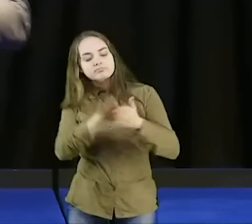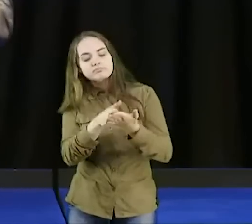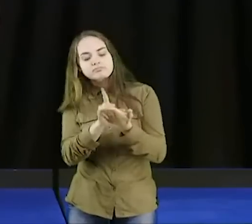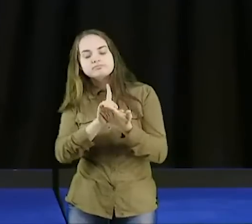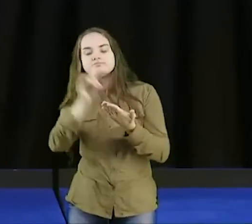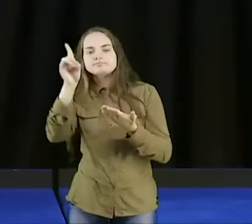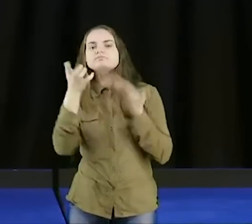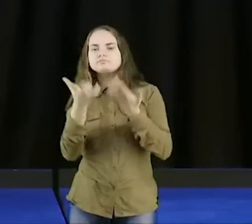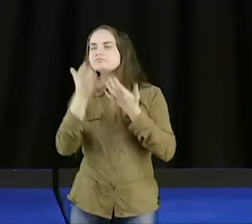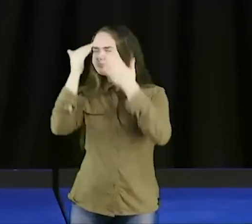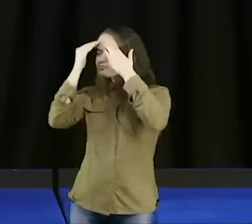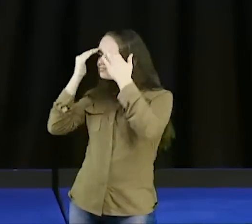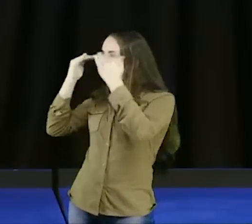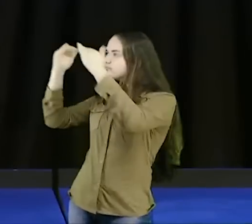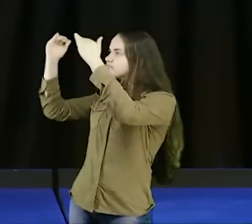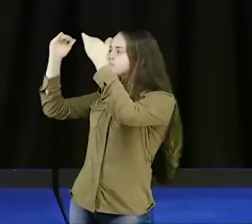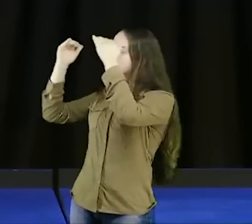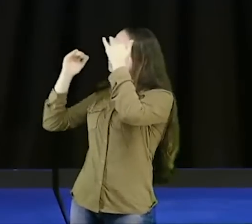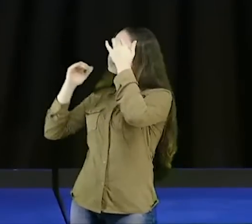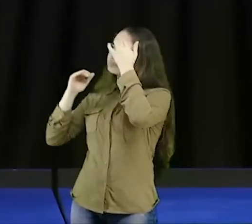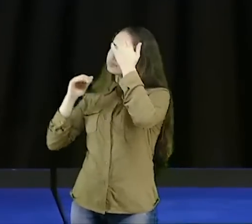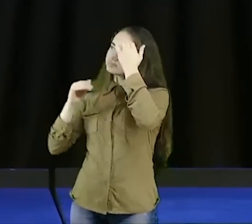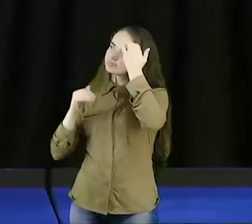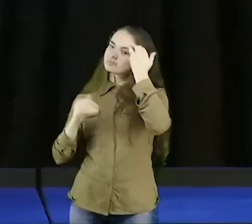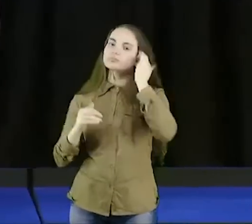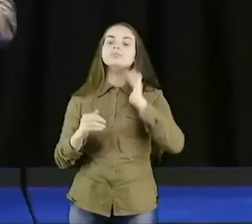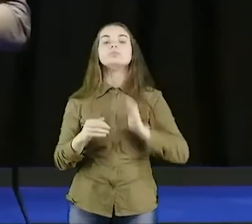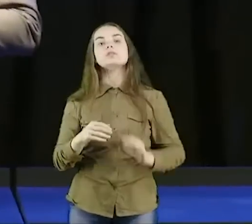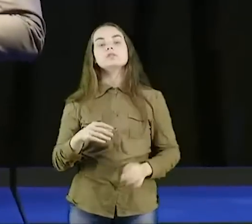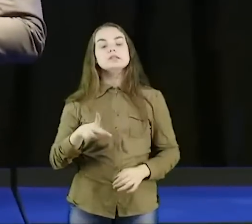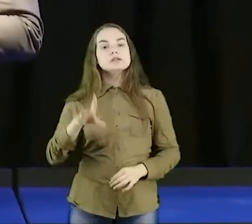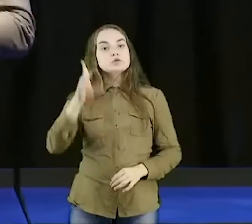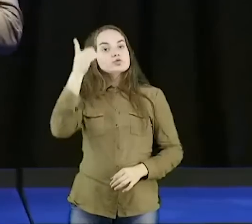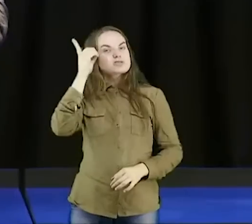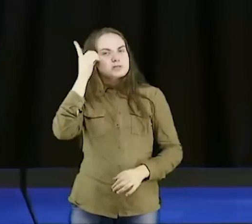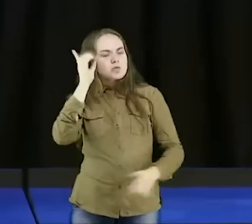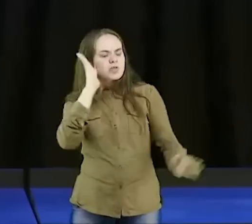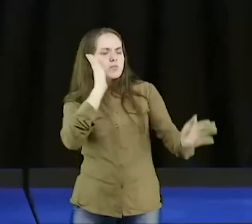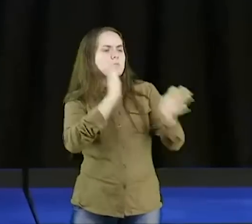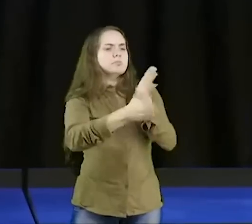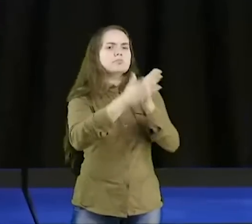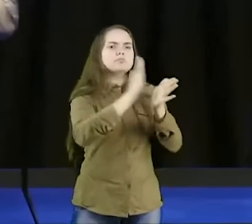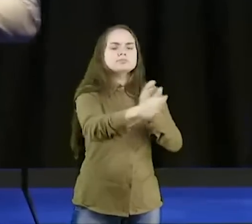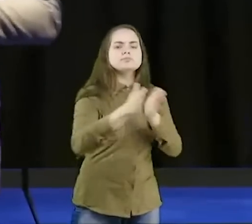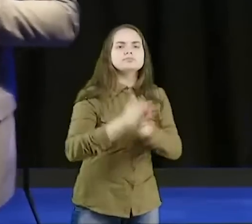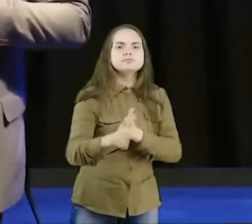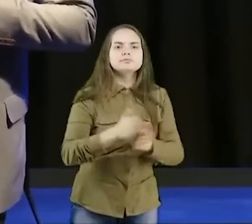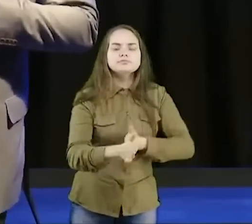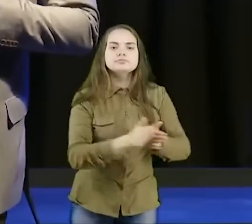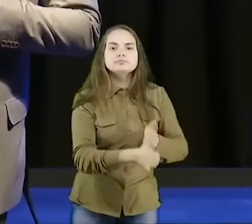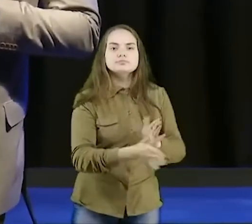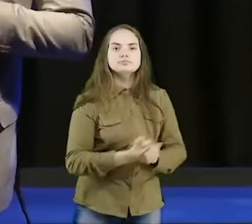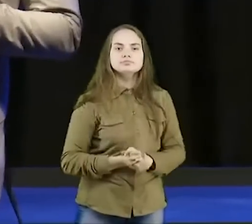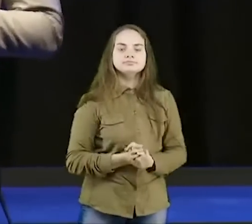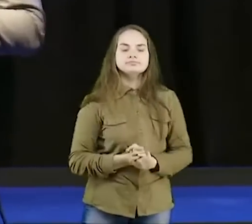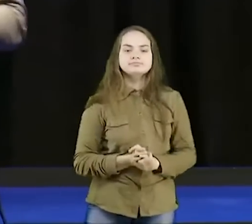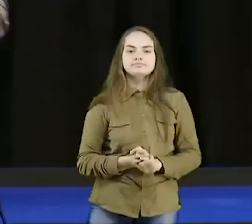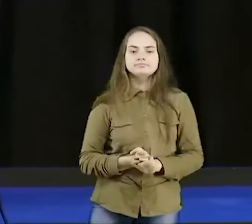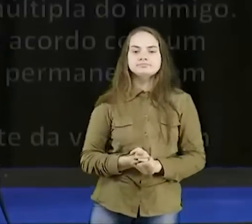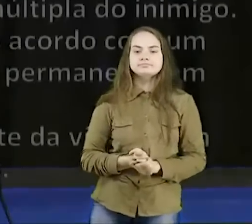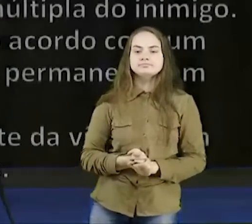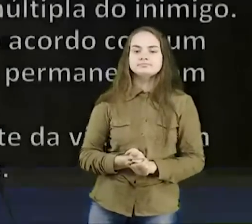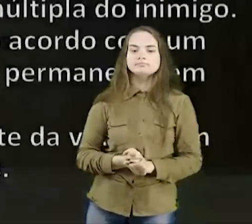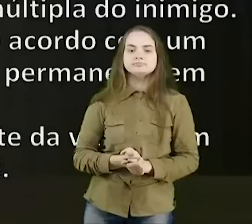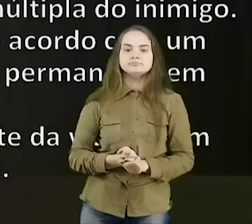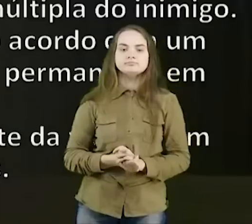obedecer, a palavra de Deus, gente, os espíritos imundos, eles vão embora, frustra, a invasão múltipla, do inimigo, a verdade, rompe um